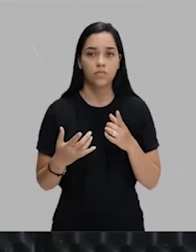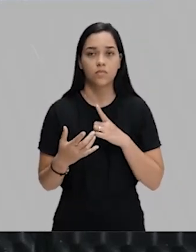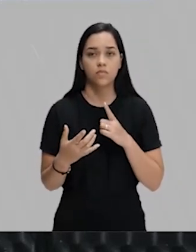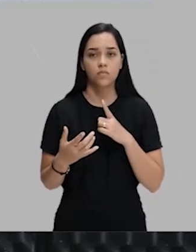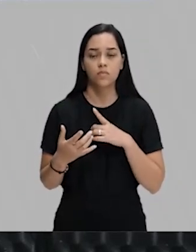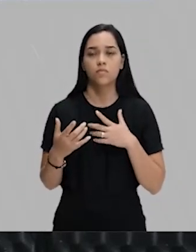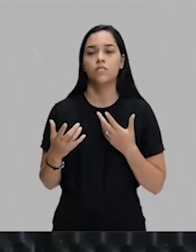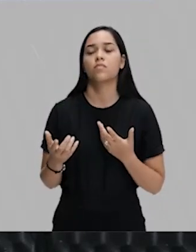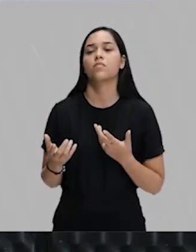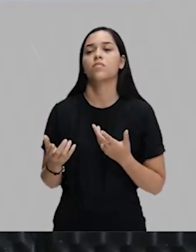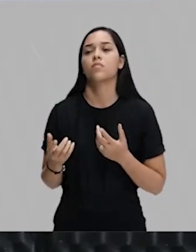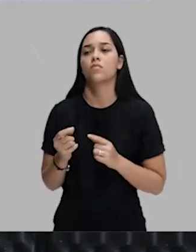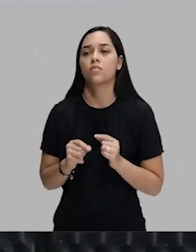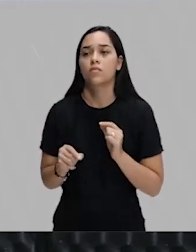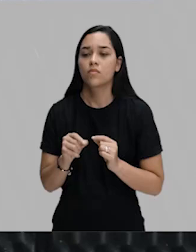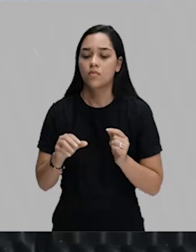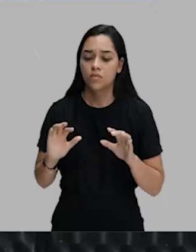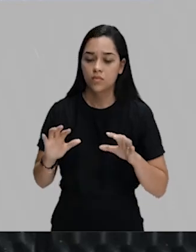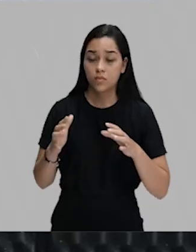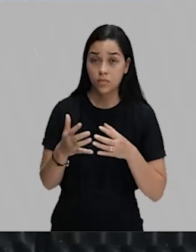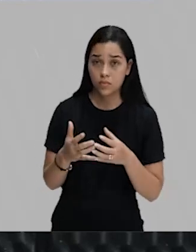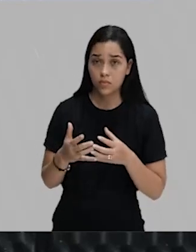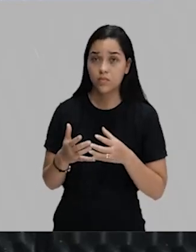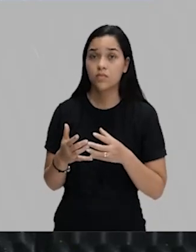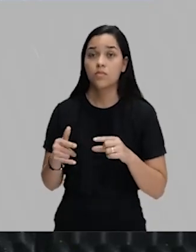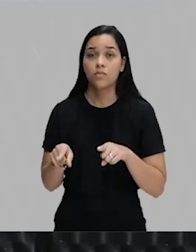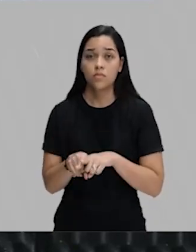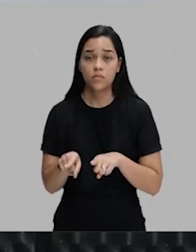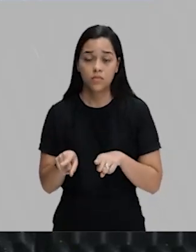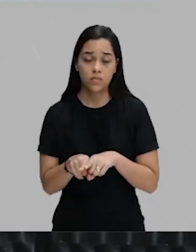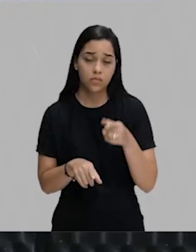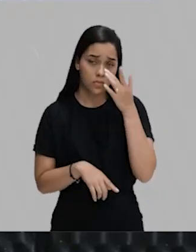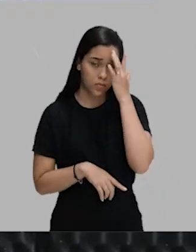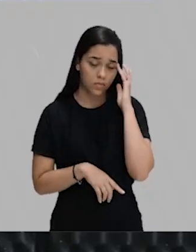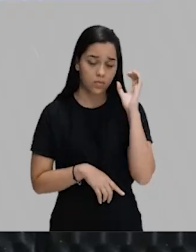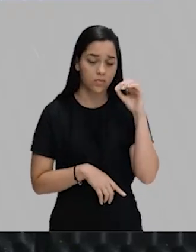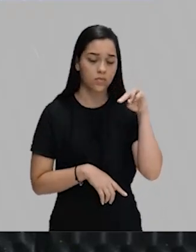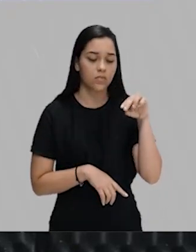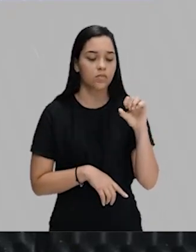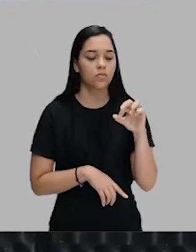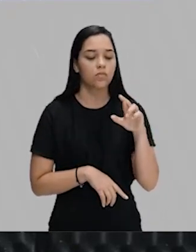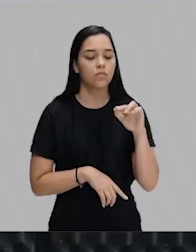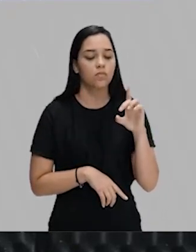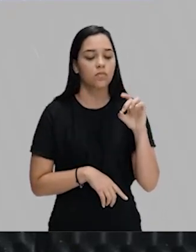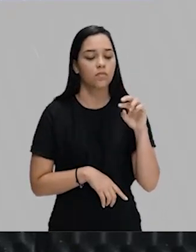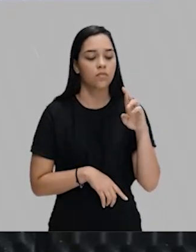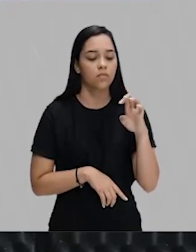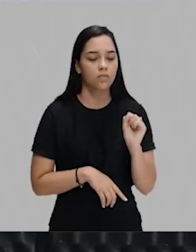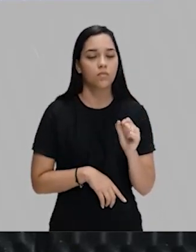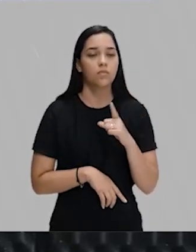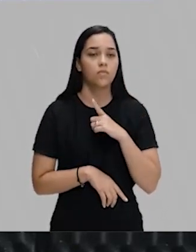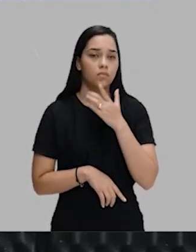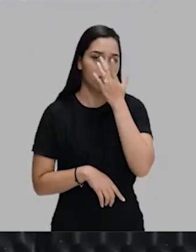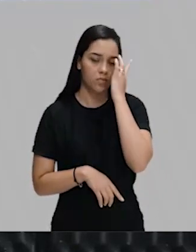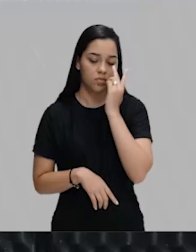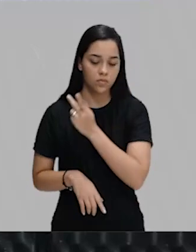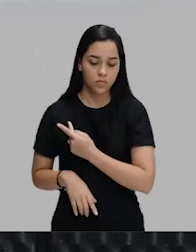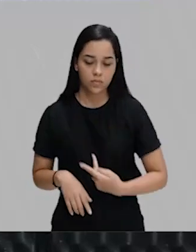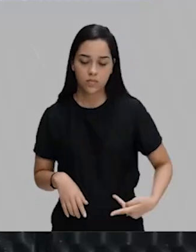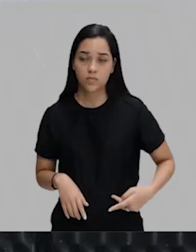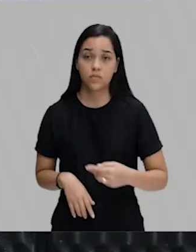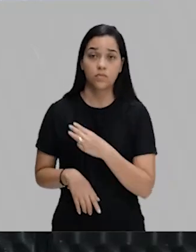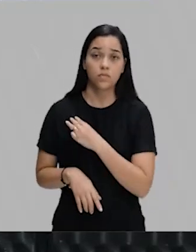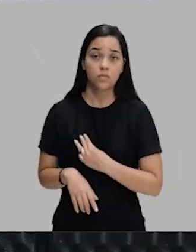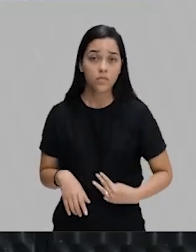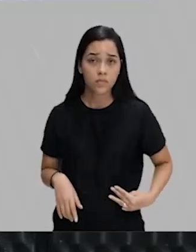disputa entre os grupos liberais e conservadores, pelo cargo ali de presidente do Conselho de Ministros.